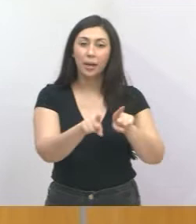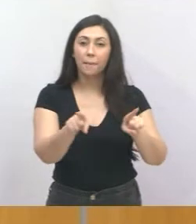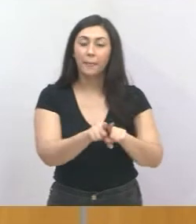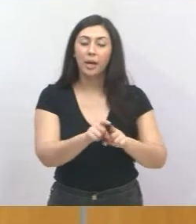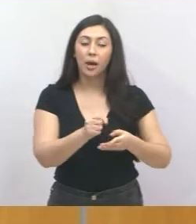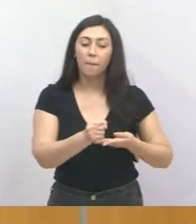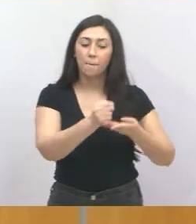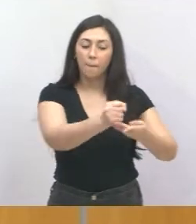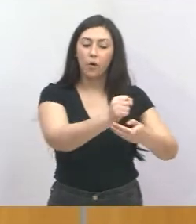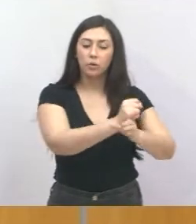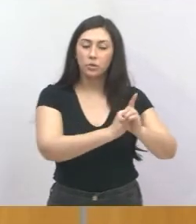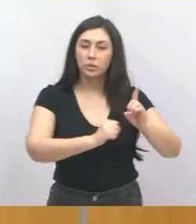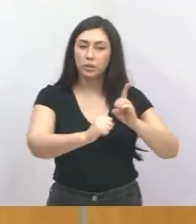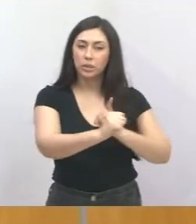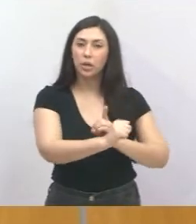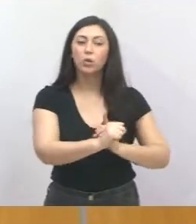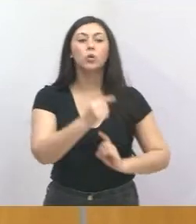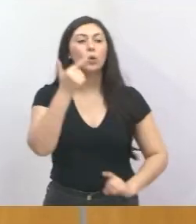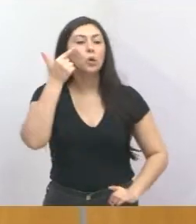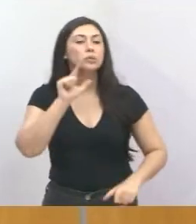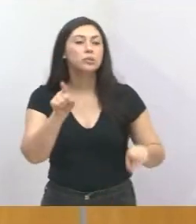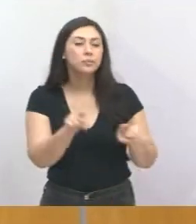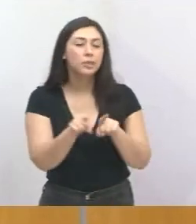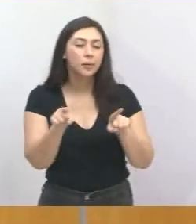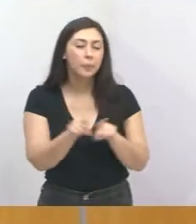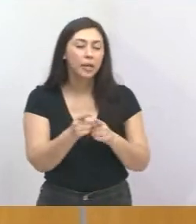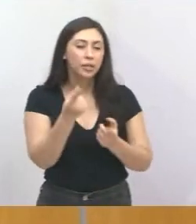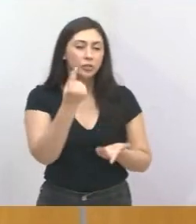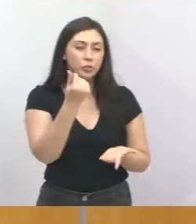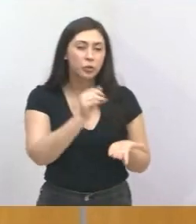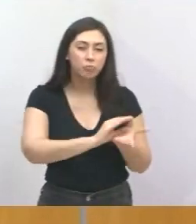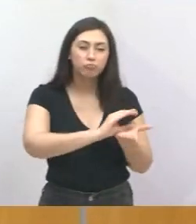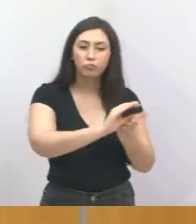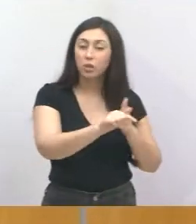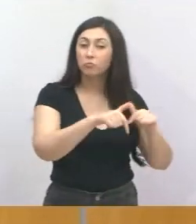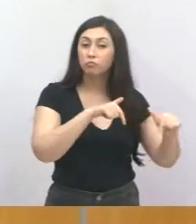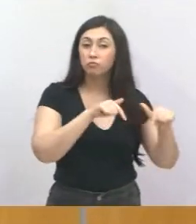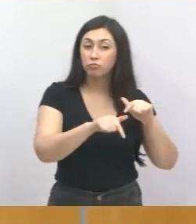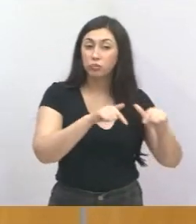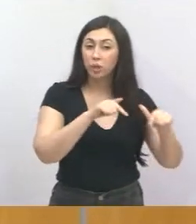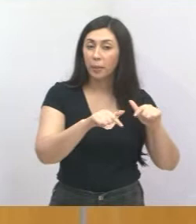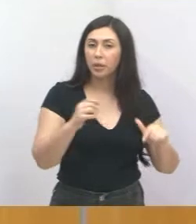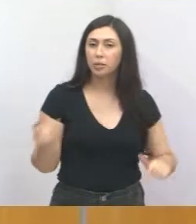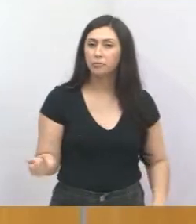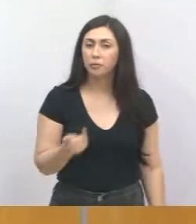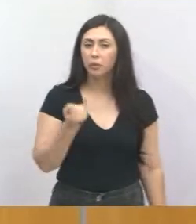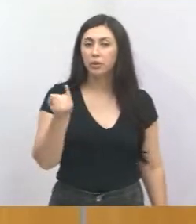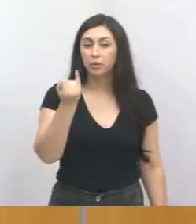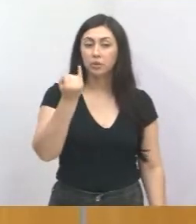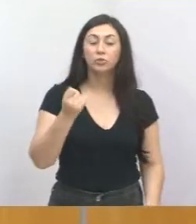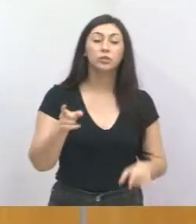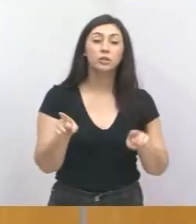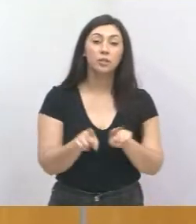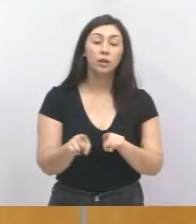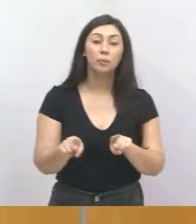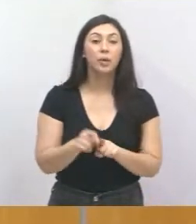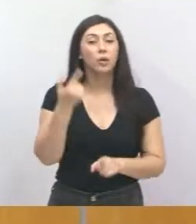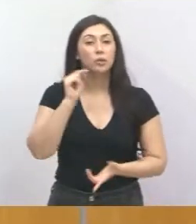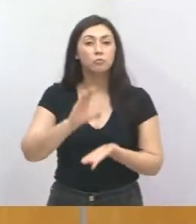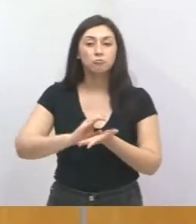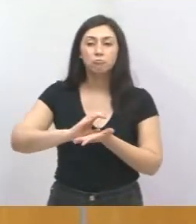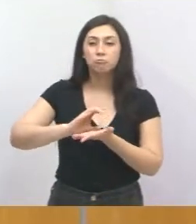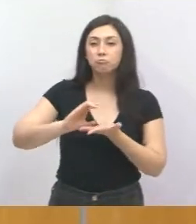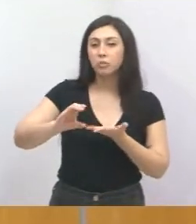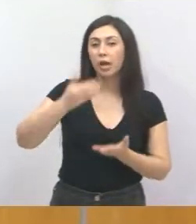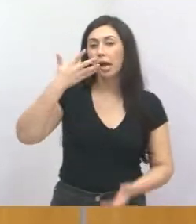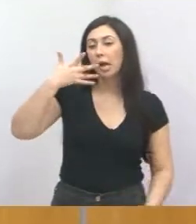Social nós conseguimos uma entidade assistencial importante, que presta um trabalho fundamental na cidade. Conseguimos também para o Eixo